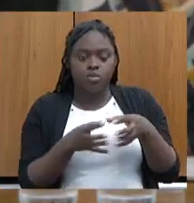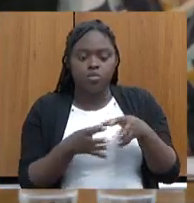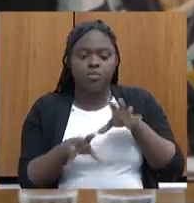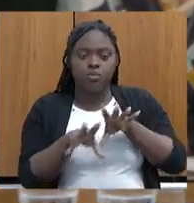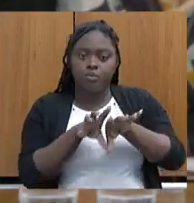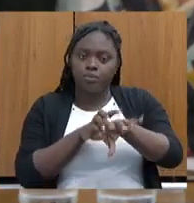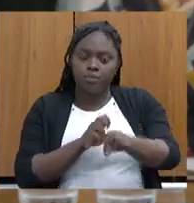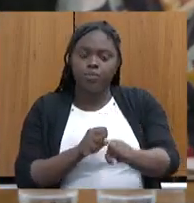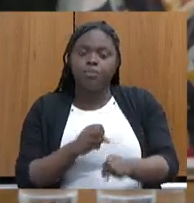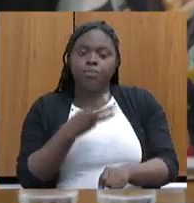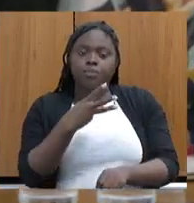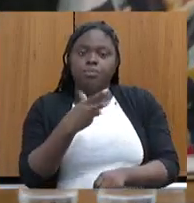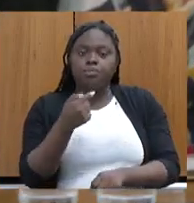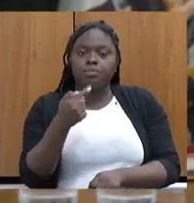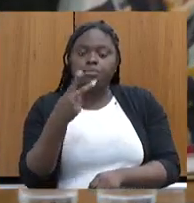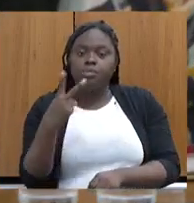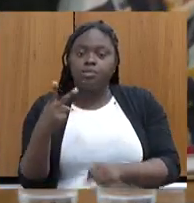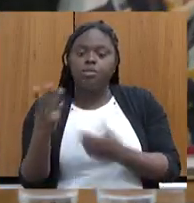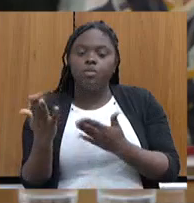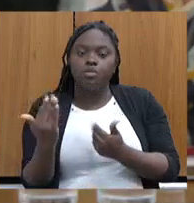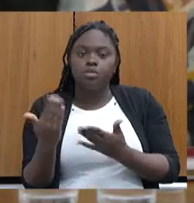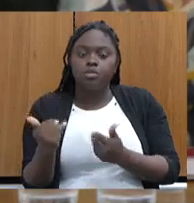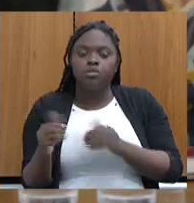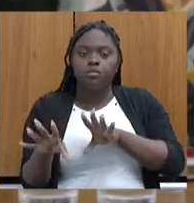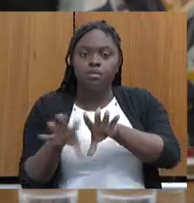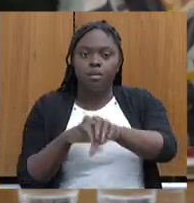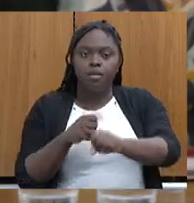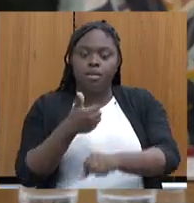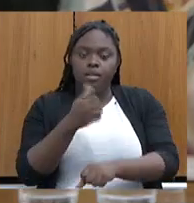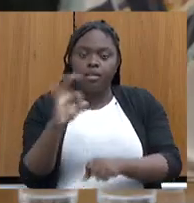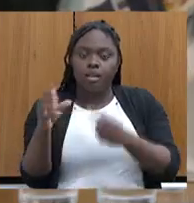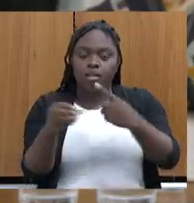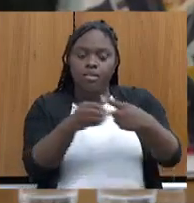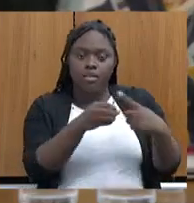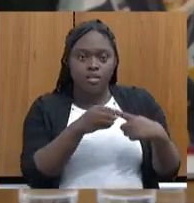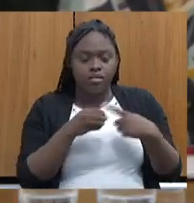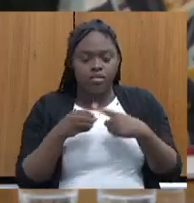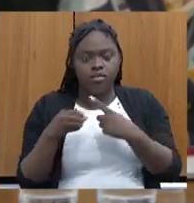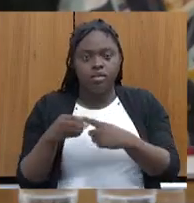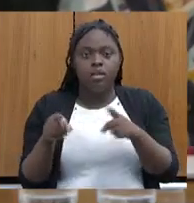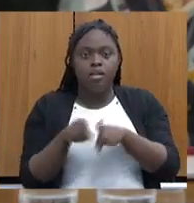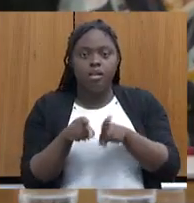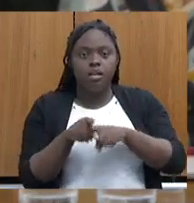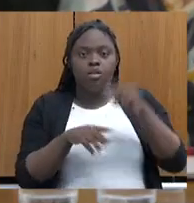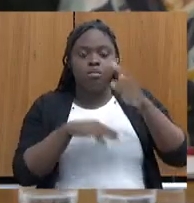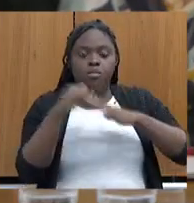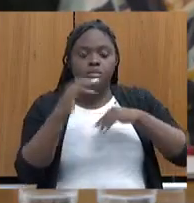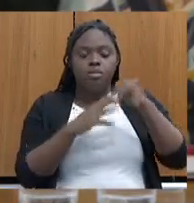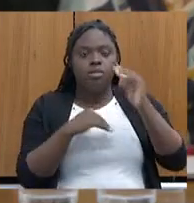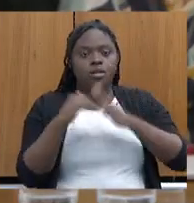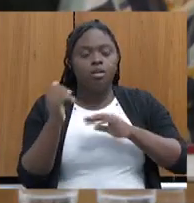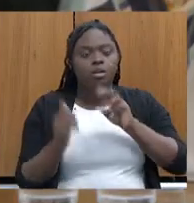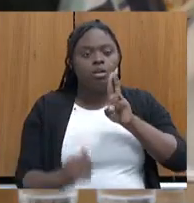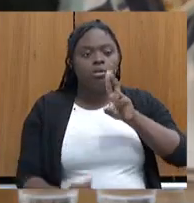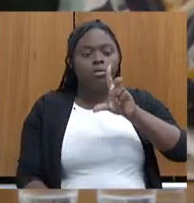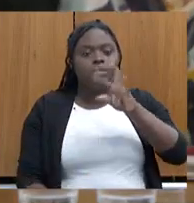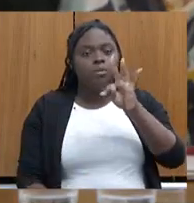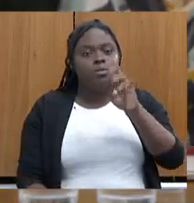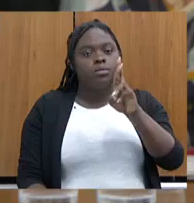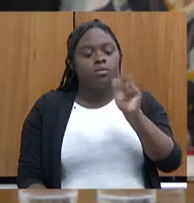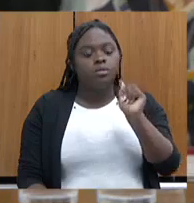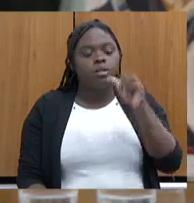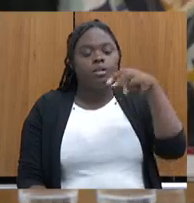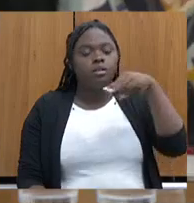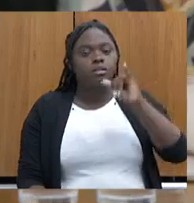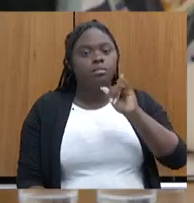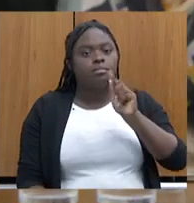372 jovens certificados em 10 municípios. Temos também a qualificação profissional da Ultramig, que foram oferecidas 5